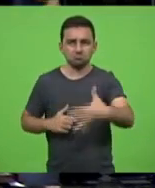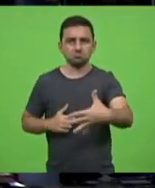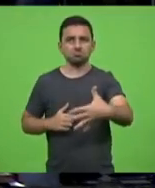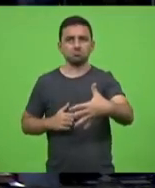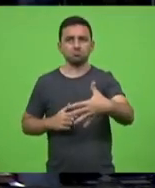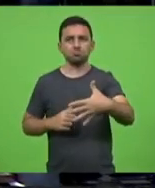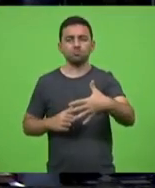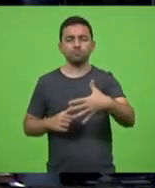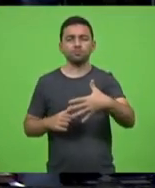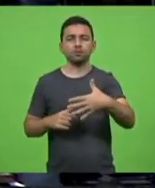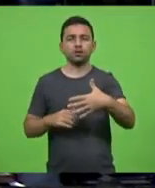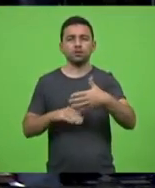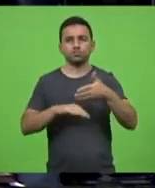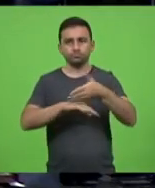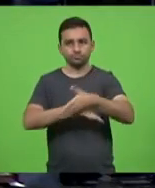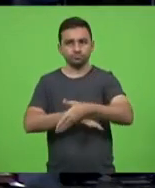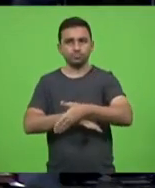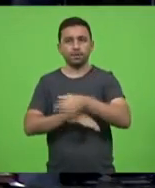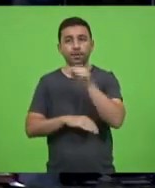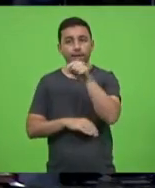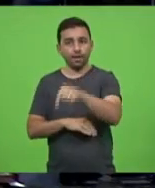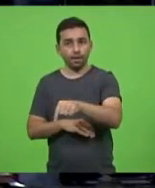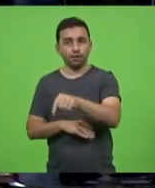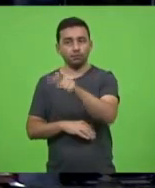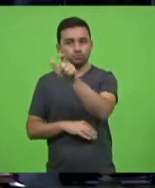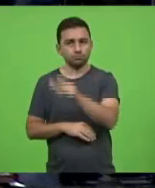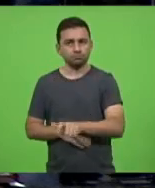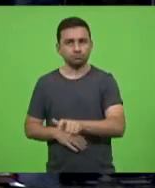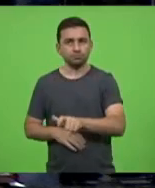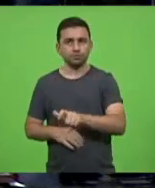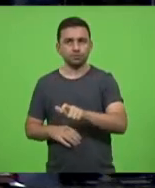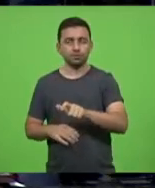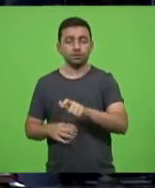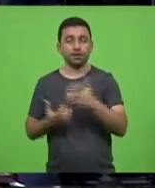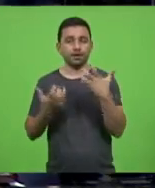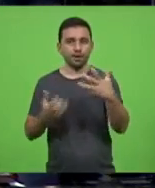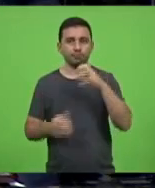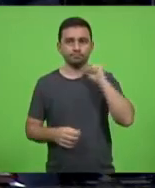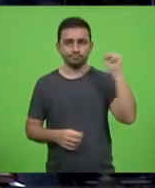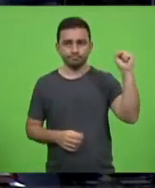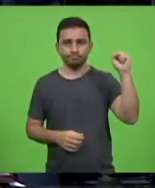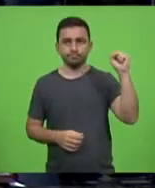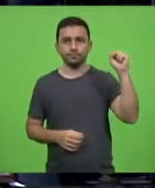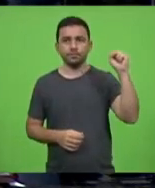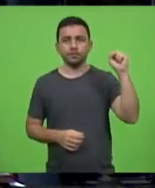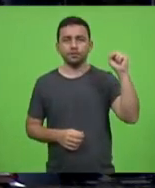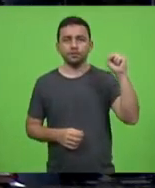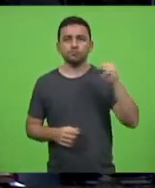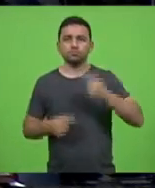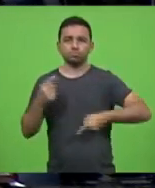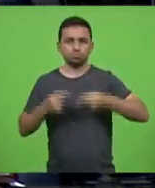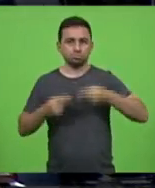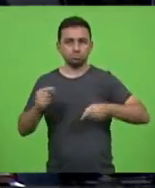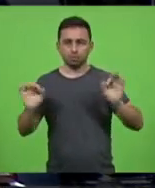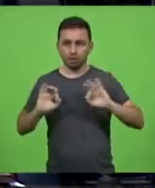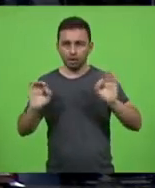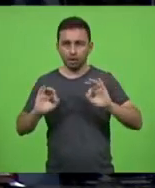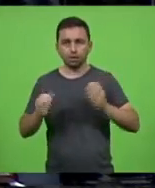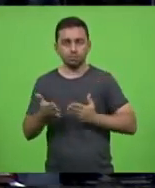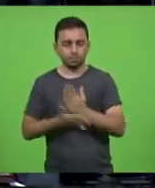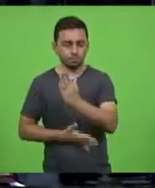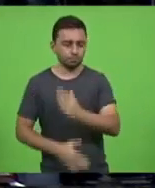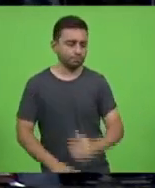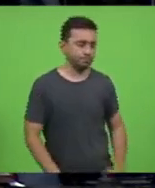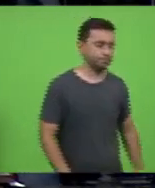intervenção à vítima com comportamento suicida em discussão não havendo em votação está aprovado